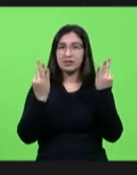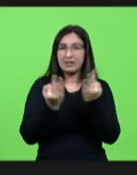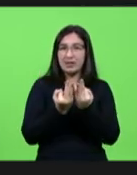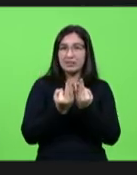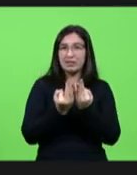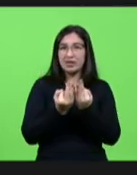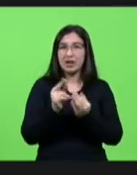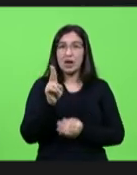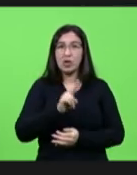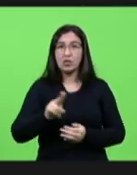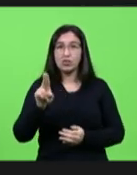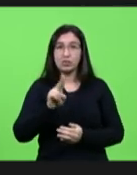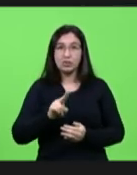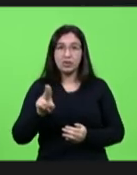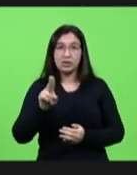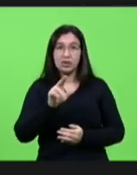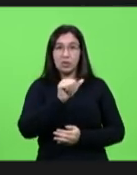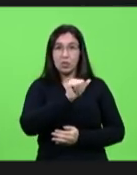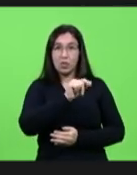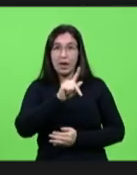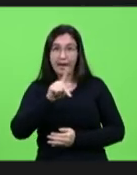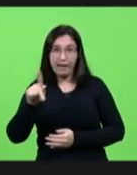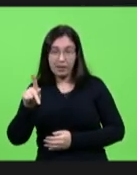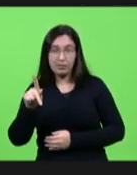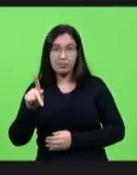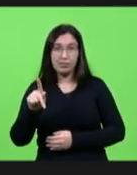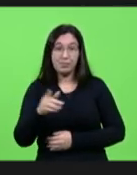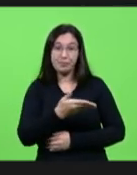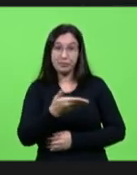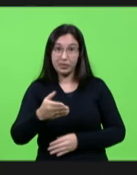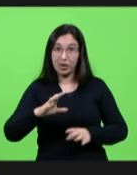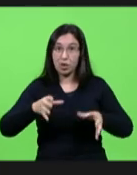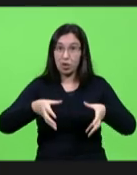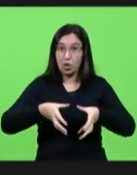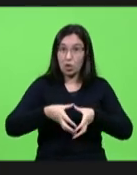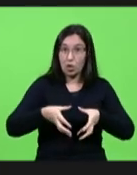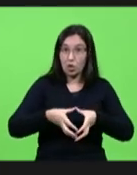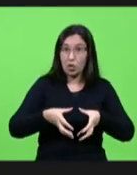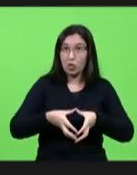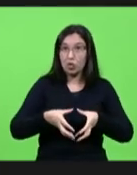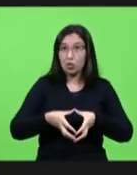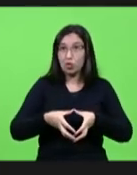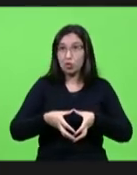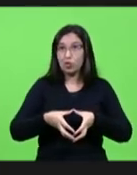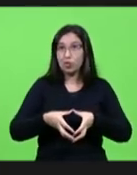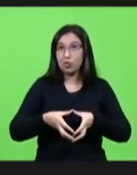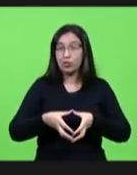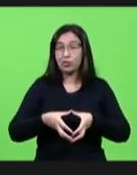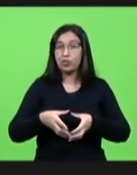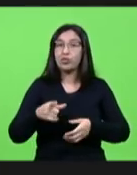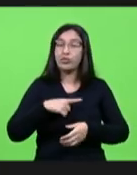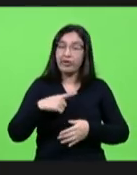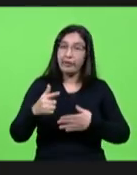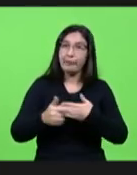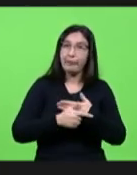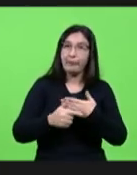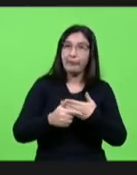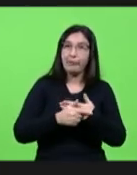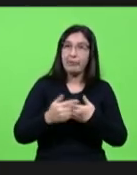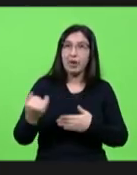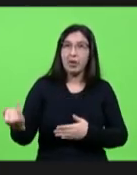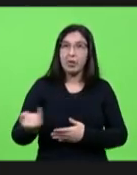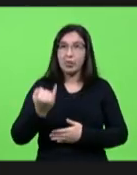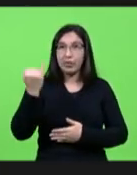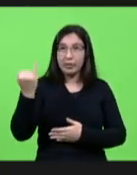e a frente tem esse papel grandioso